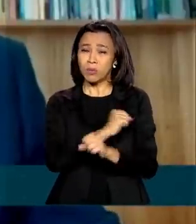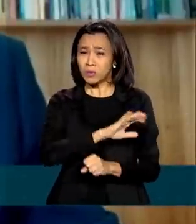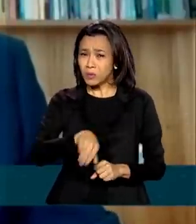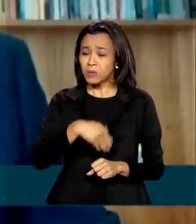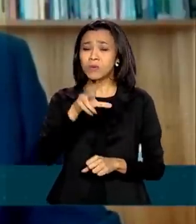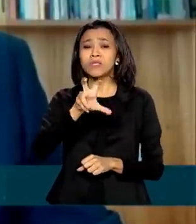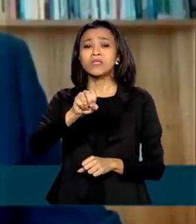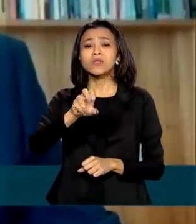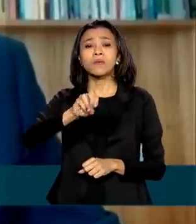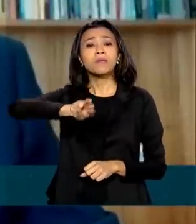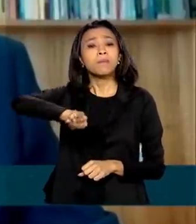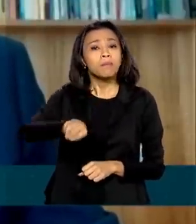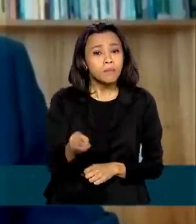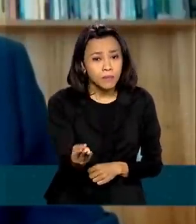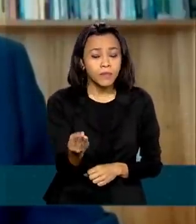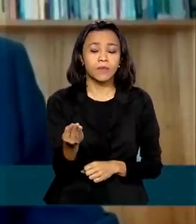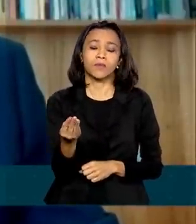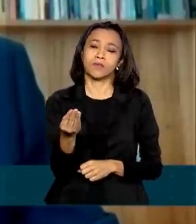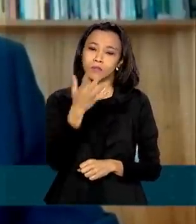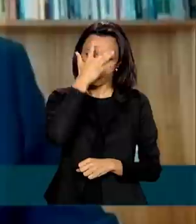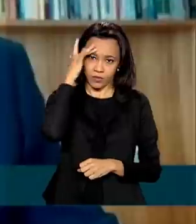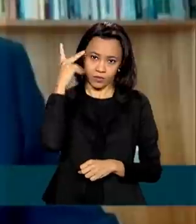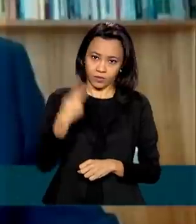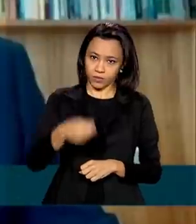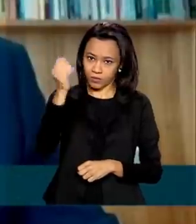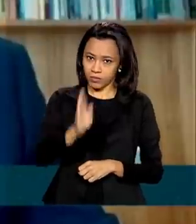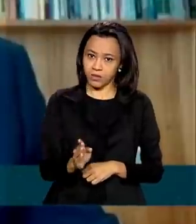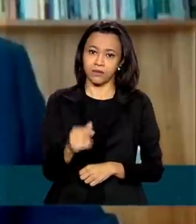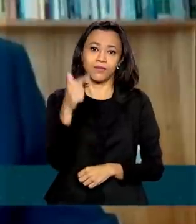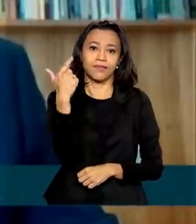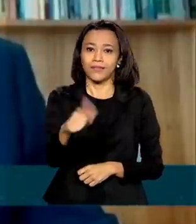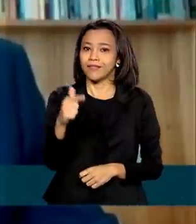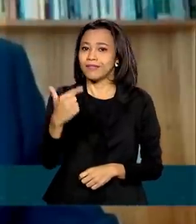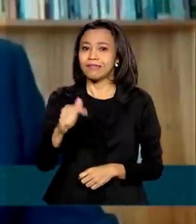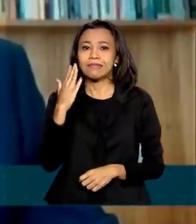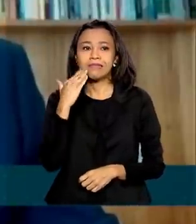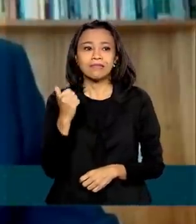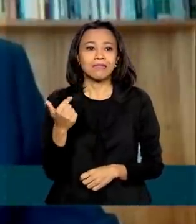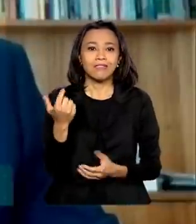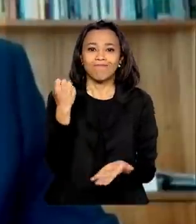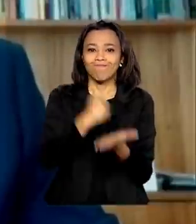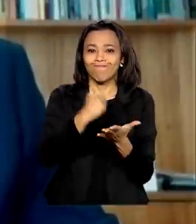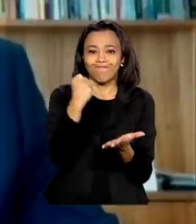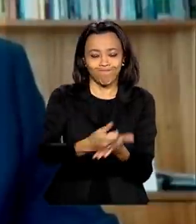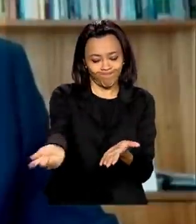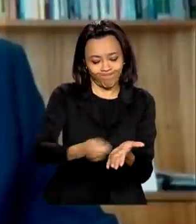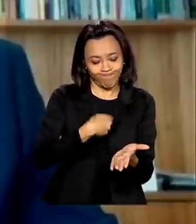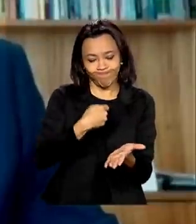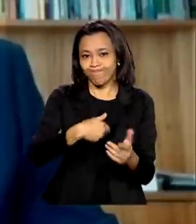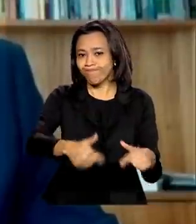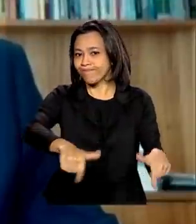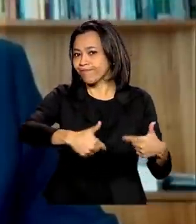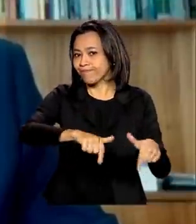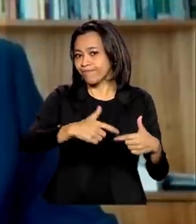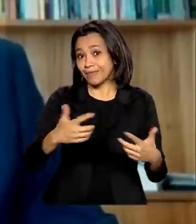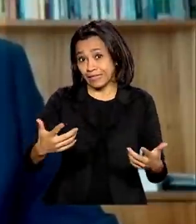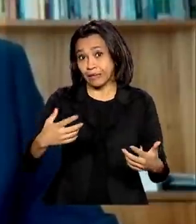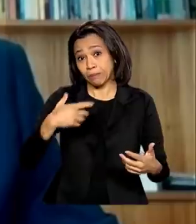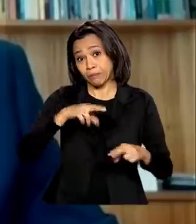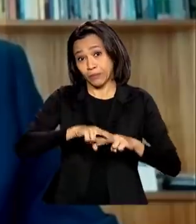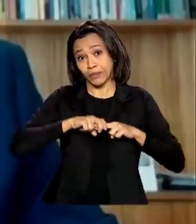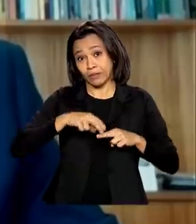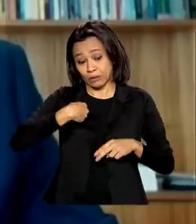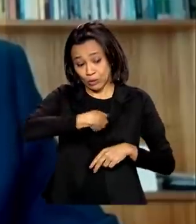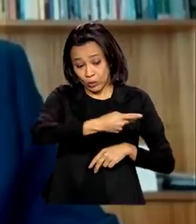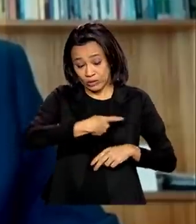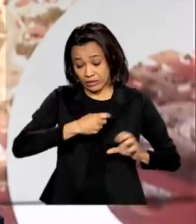milhões de brasileiros sem a perspectiva do emprego formal. Isso vai exigir de nós reformas